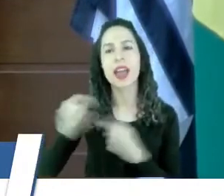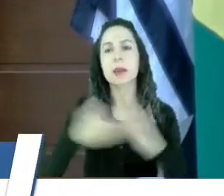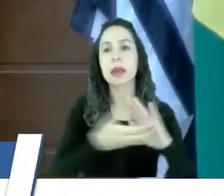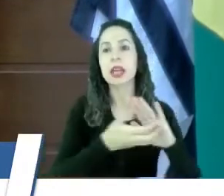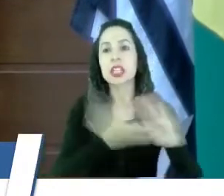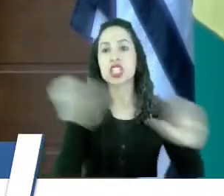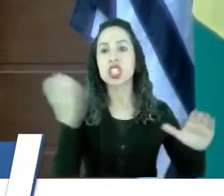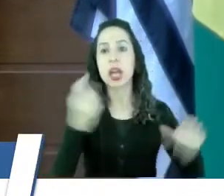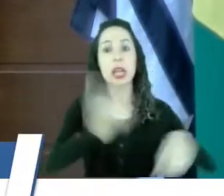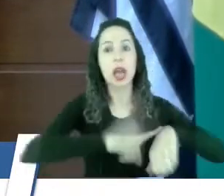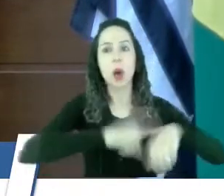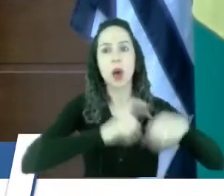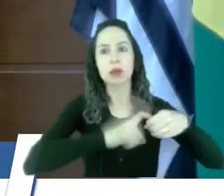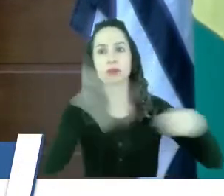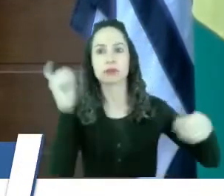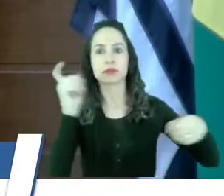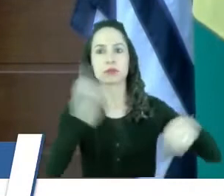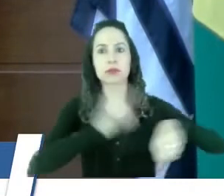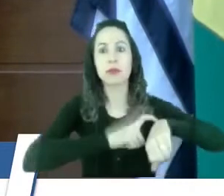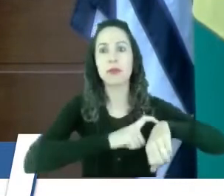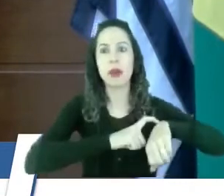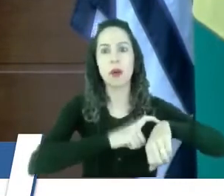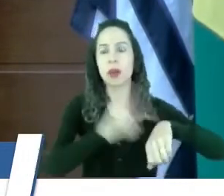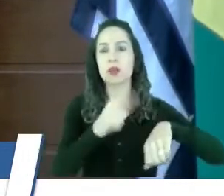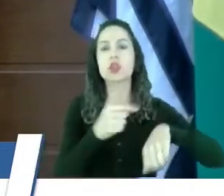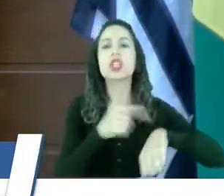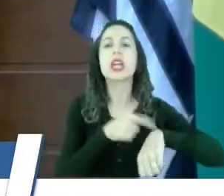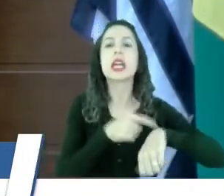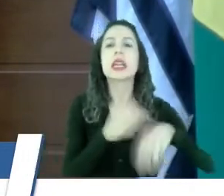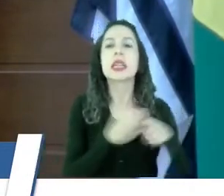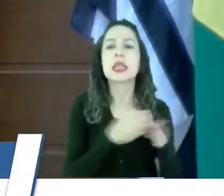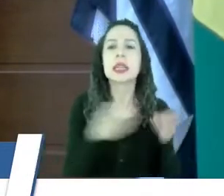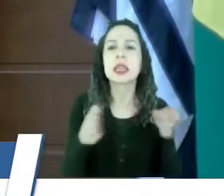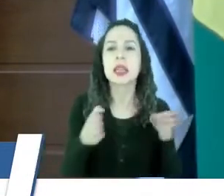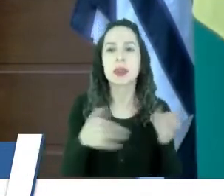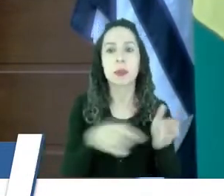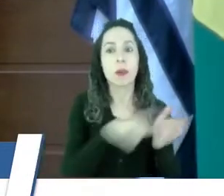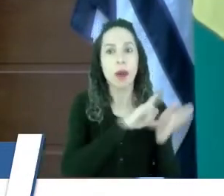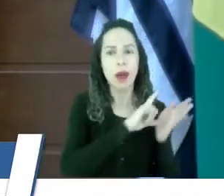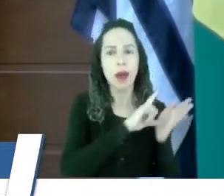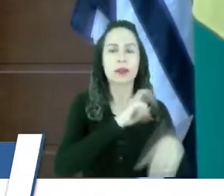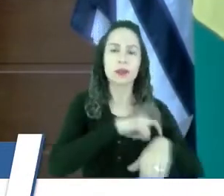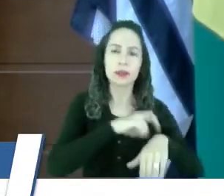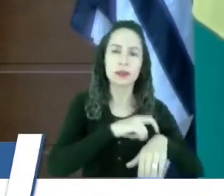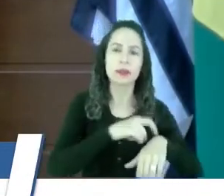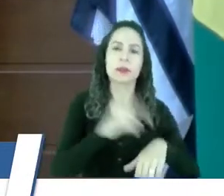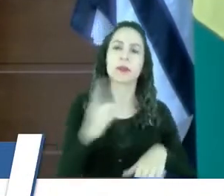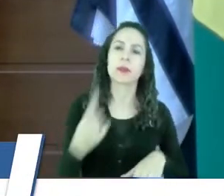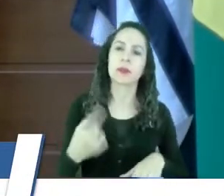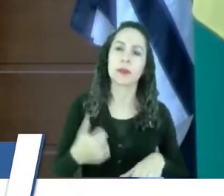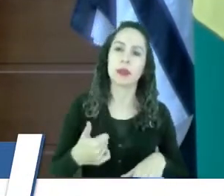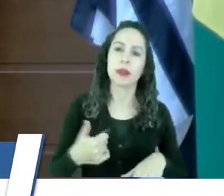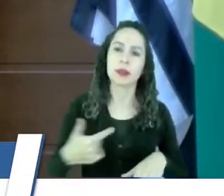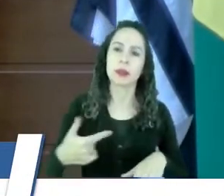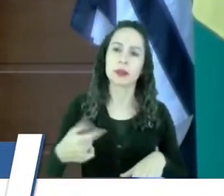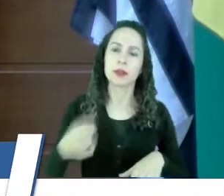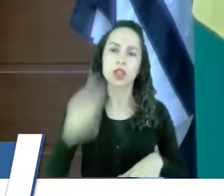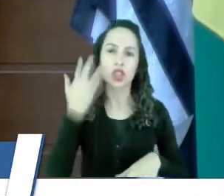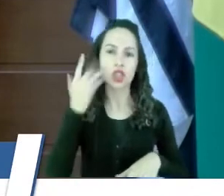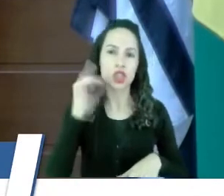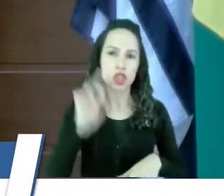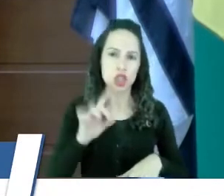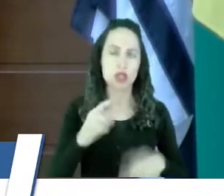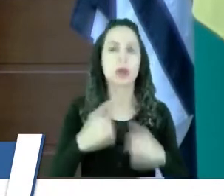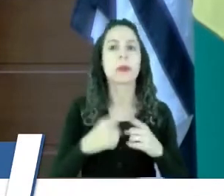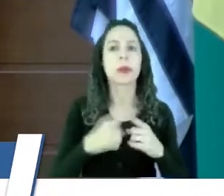imediato, sem prazo, como foi feito anteriormente, que eles deram 120 dias, pelo fato de já ser